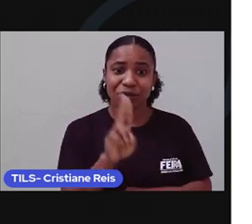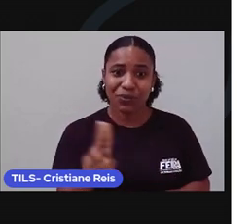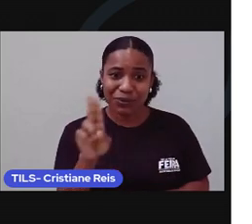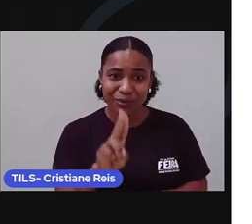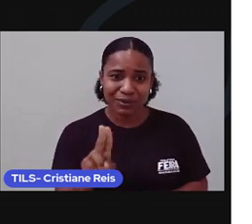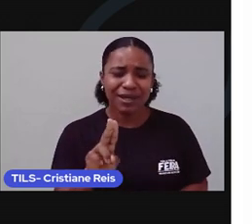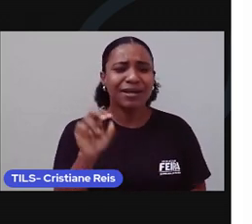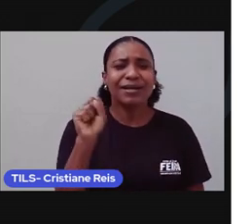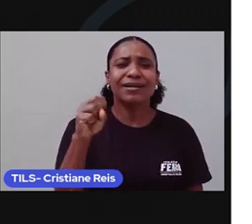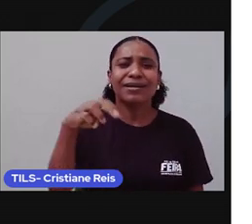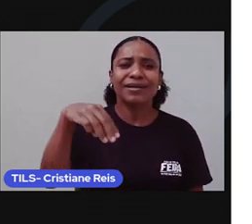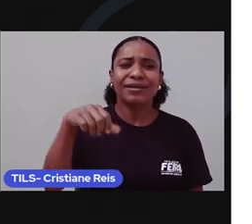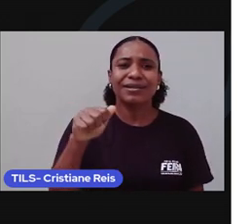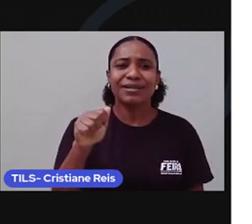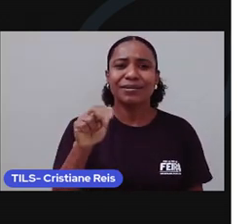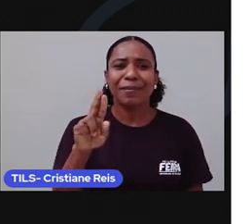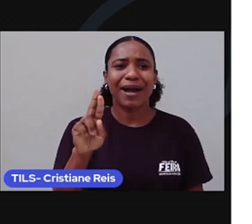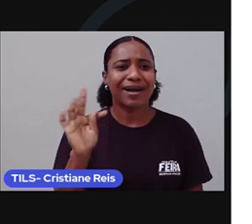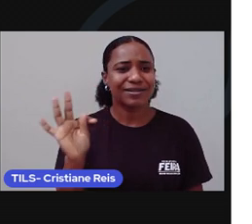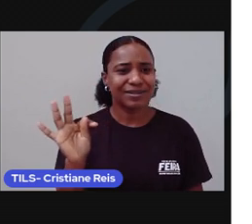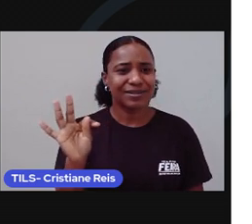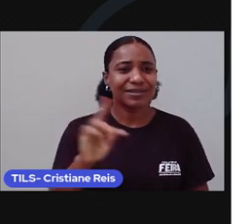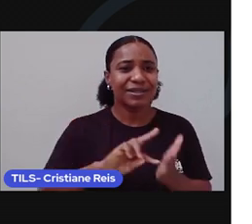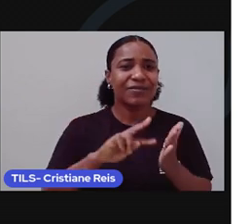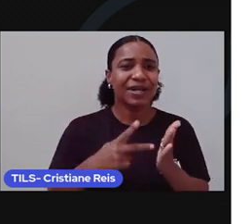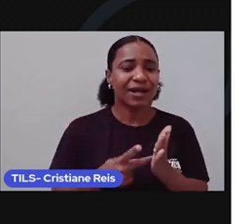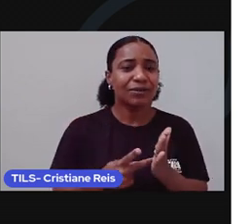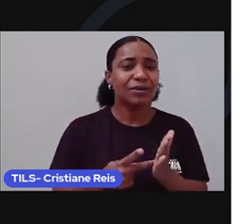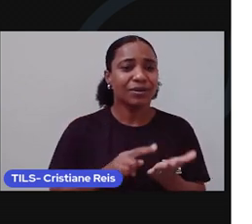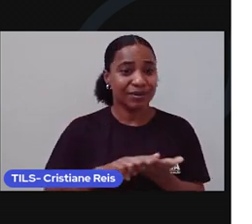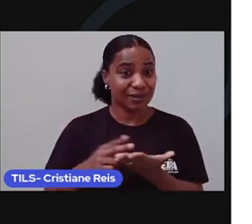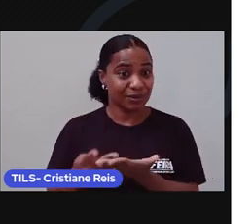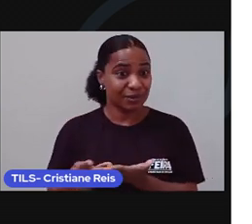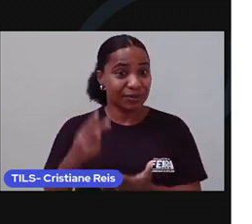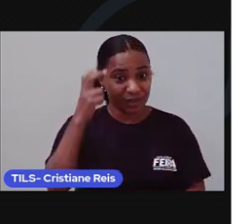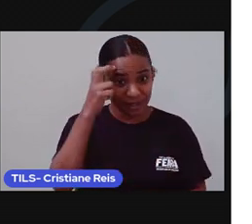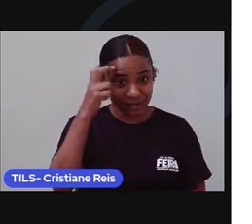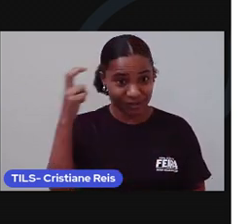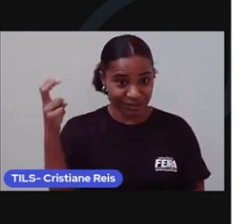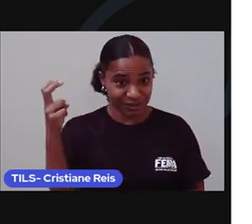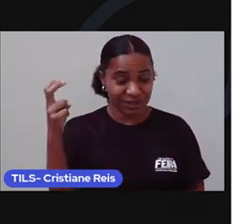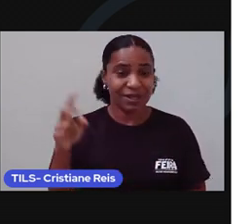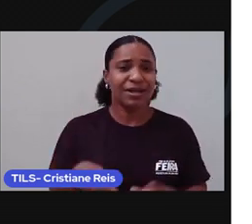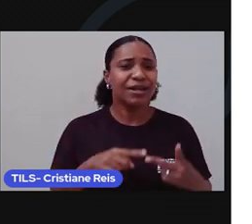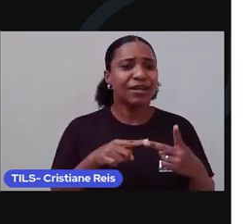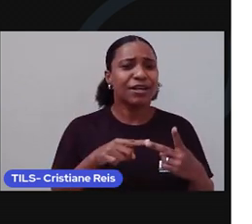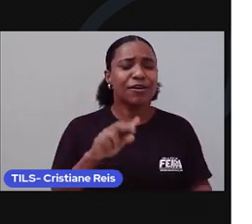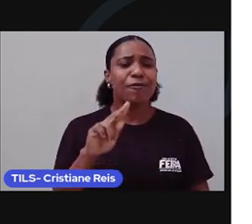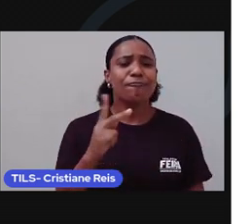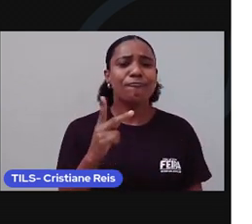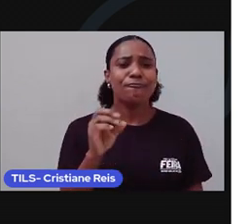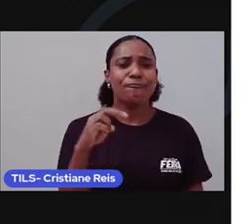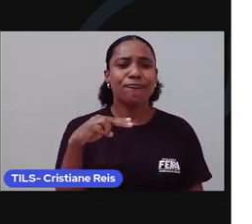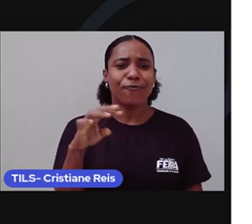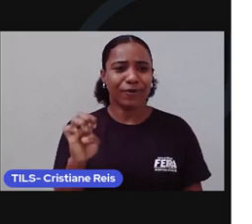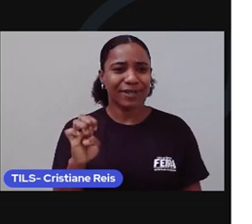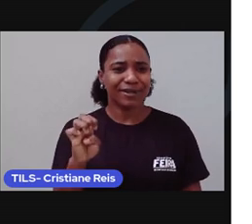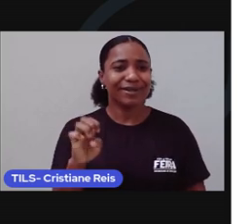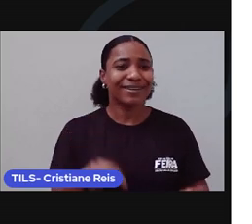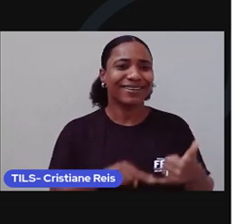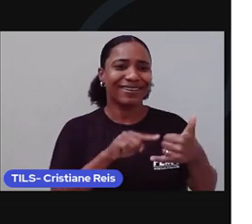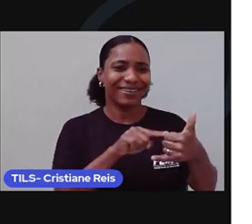significa inteligente, e phone é uma palavra que, como você já deve imaginar, significa telefone.